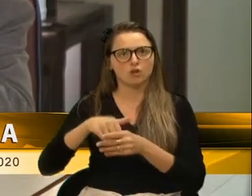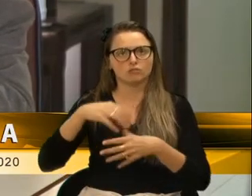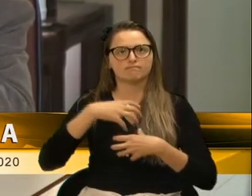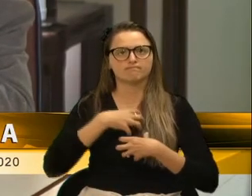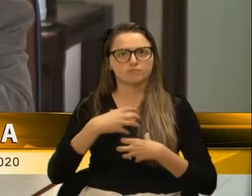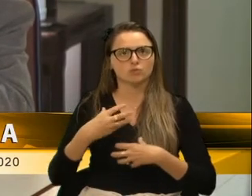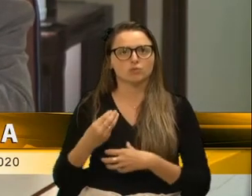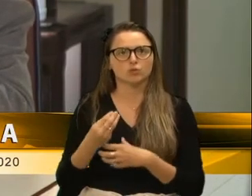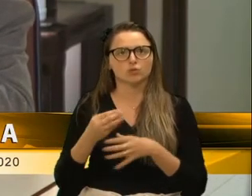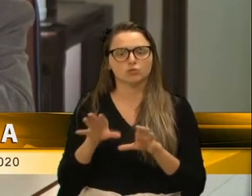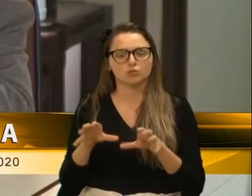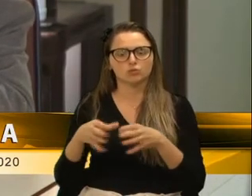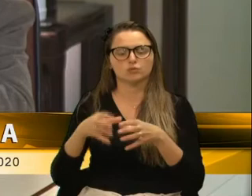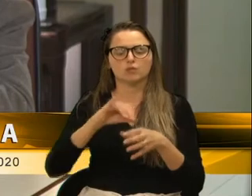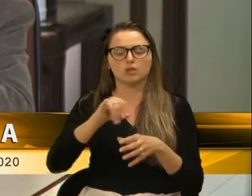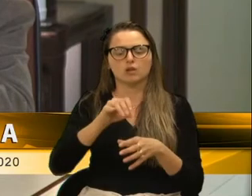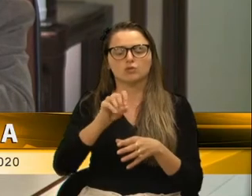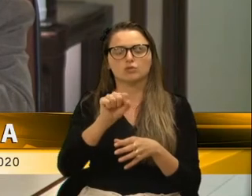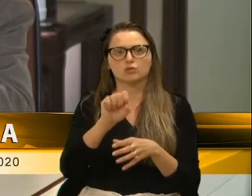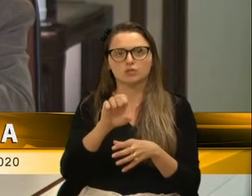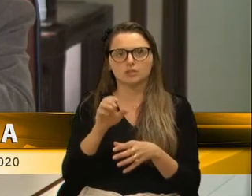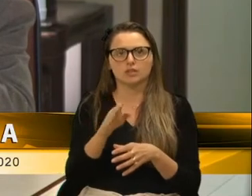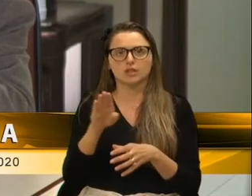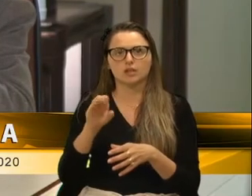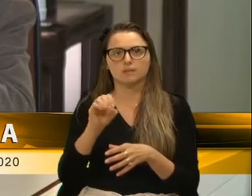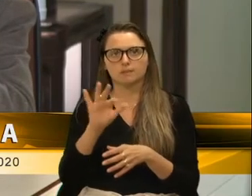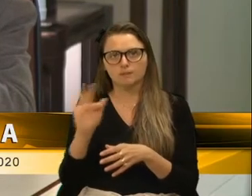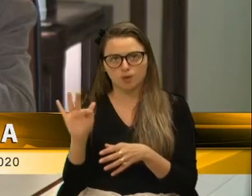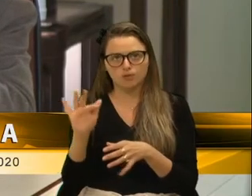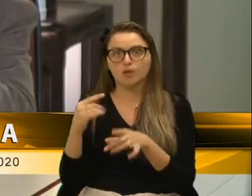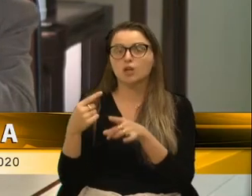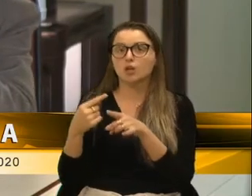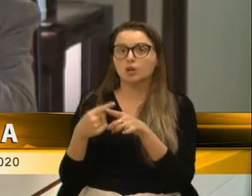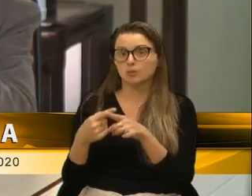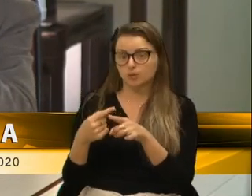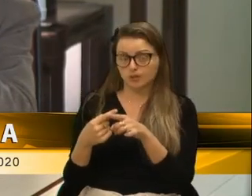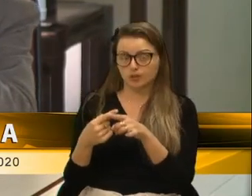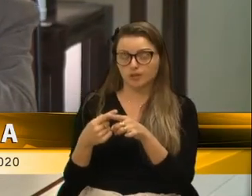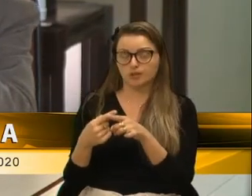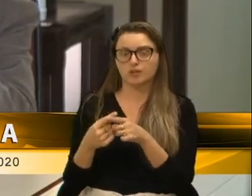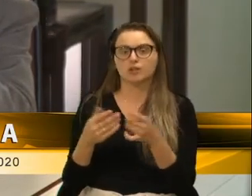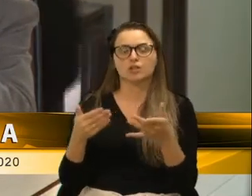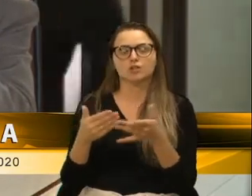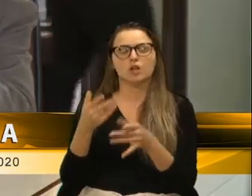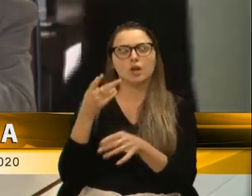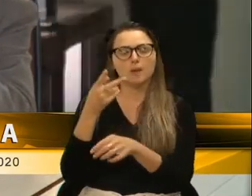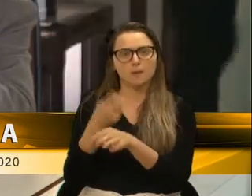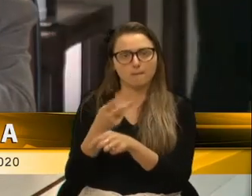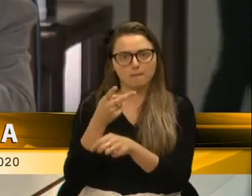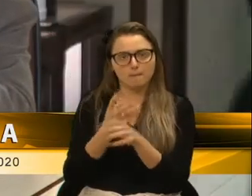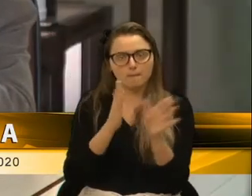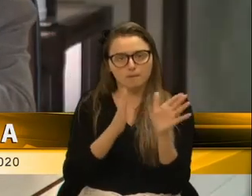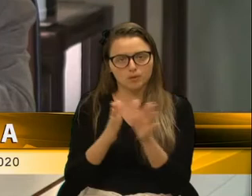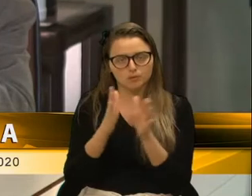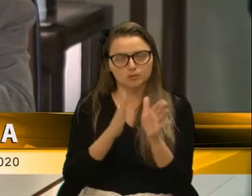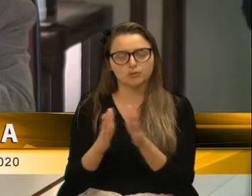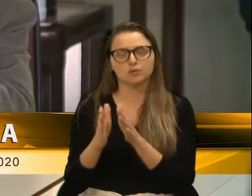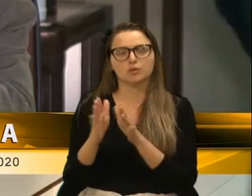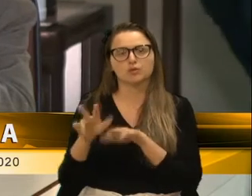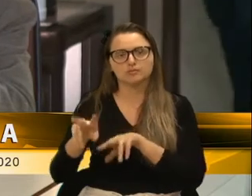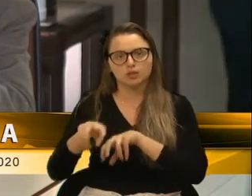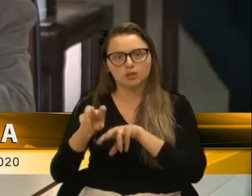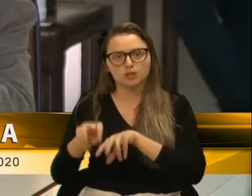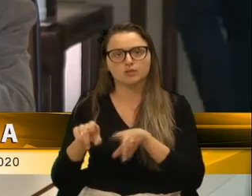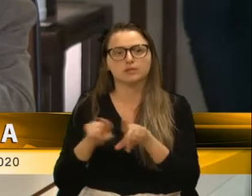coletivo, ao senhor José Boff, porque ele foi, além de ser um produtor, um agricultor, ele foi